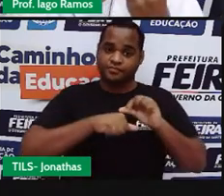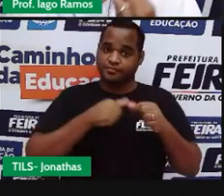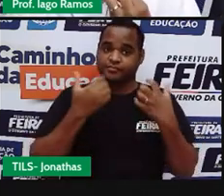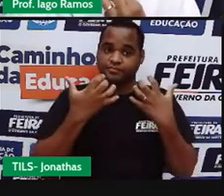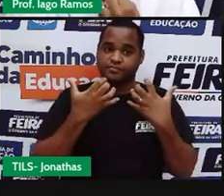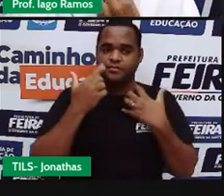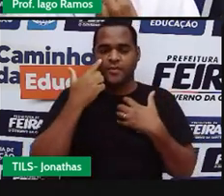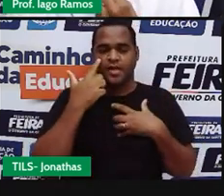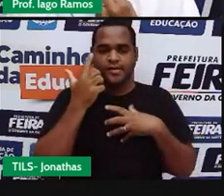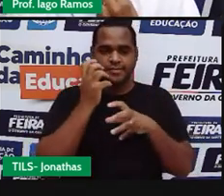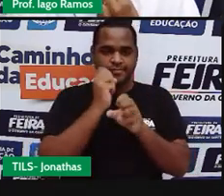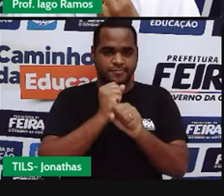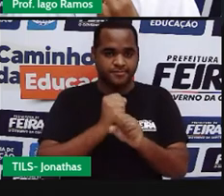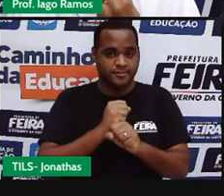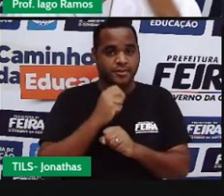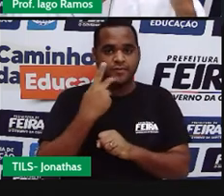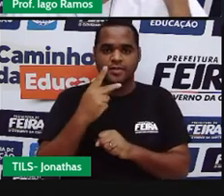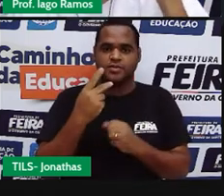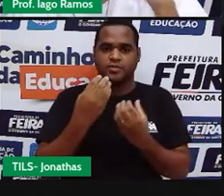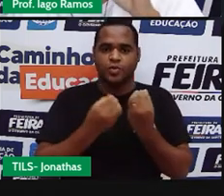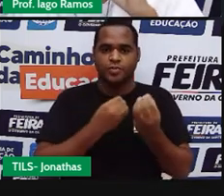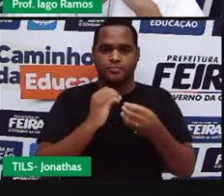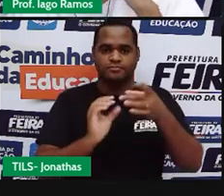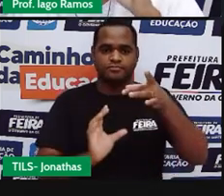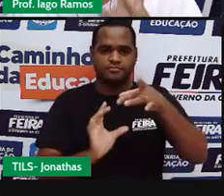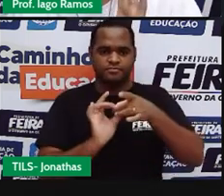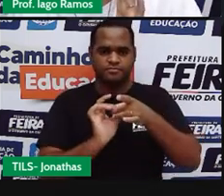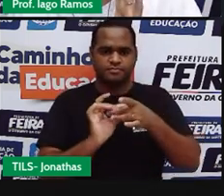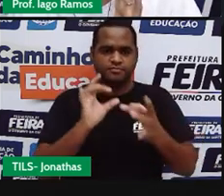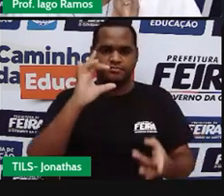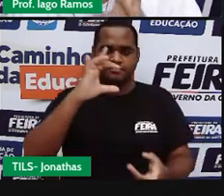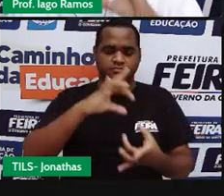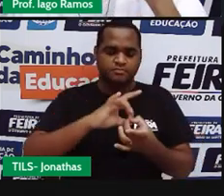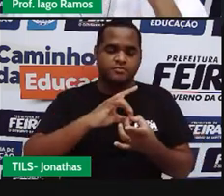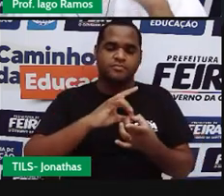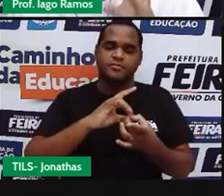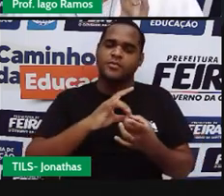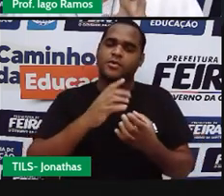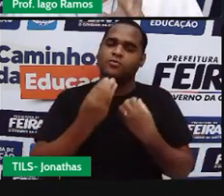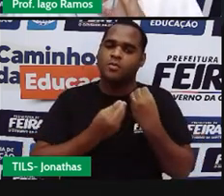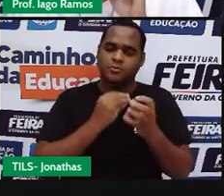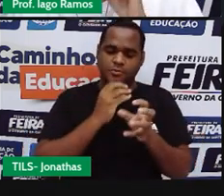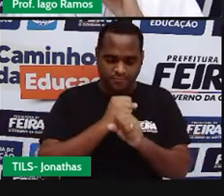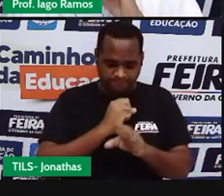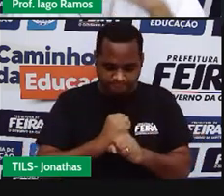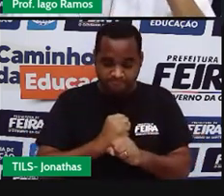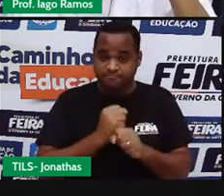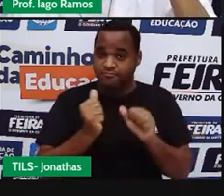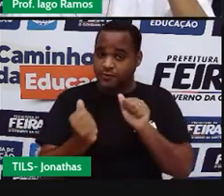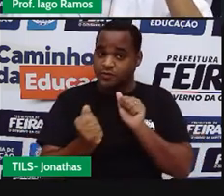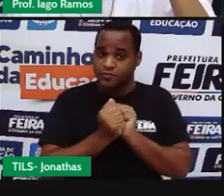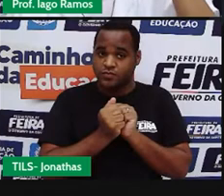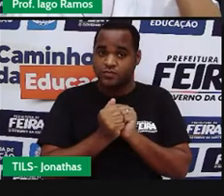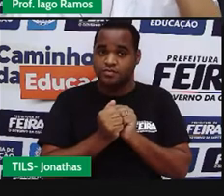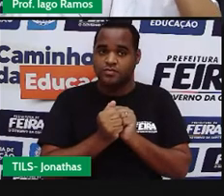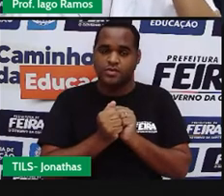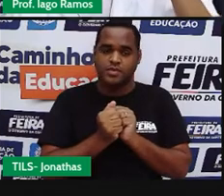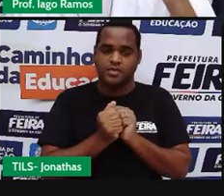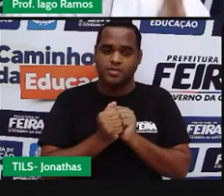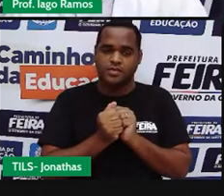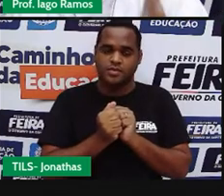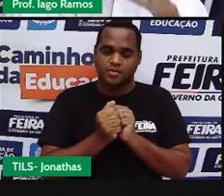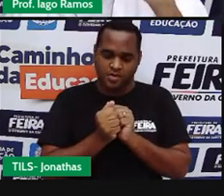medir esse segmento com vocês. Aliás, eu quero medir esses ângulos com vocês. Eu vou medir